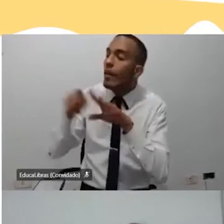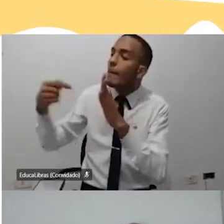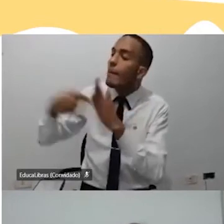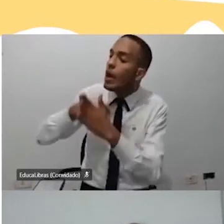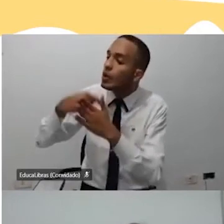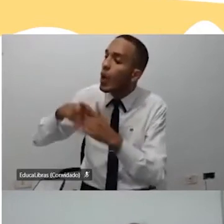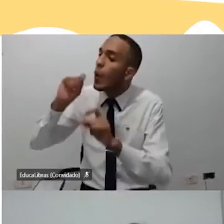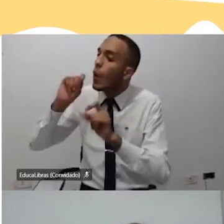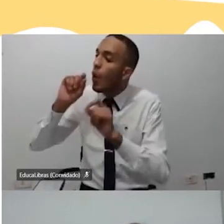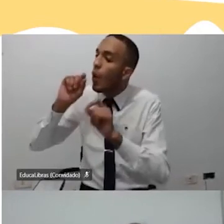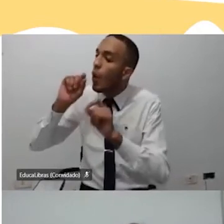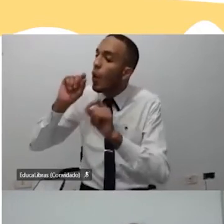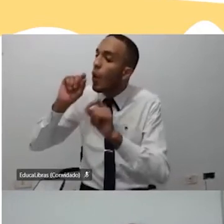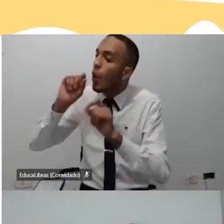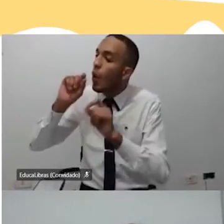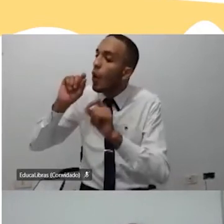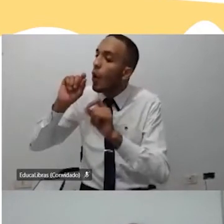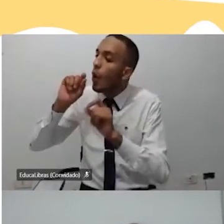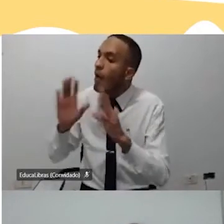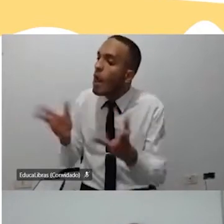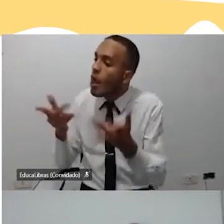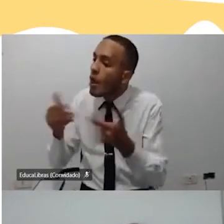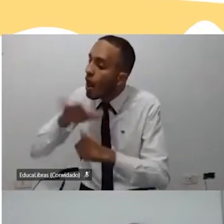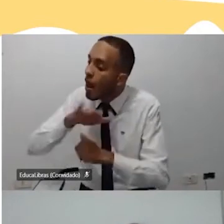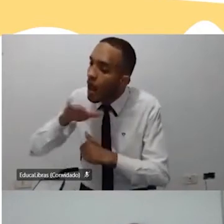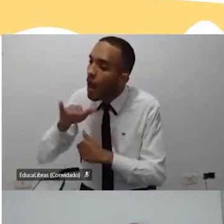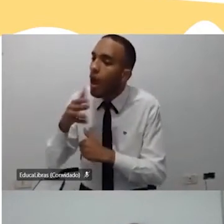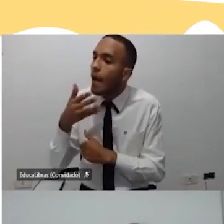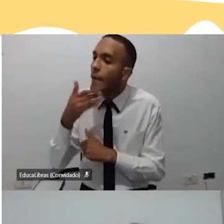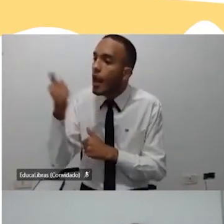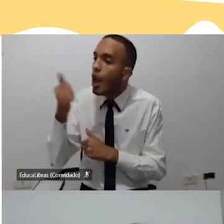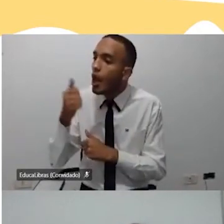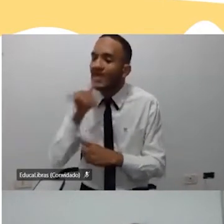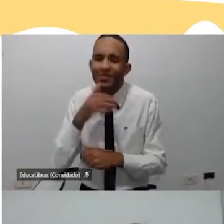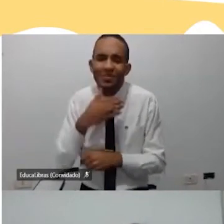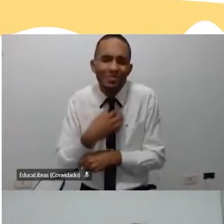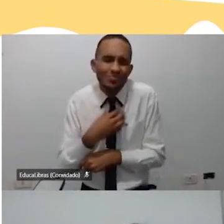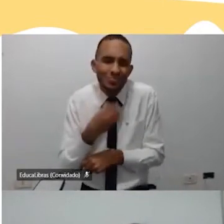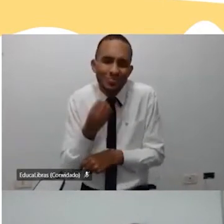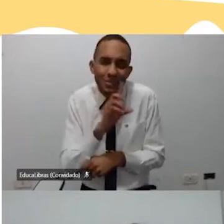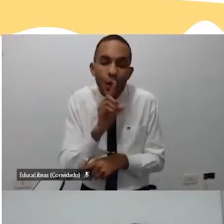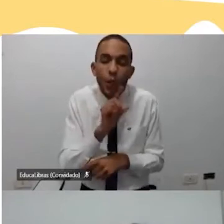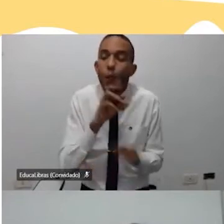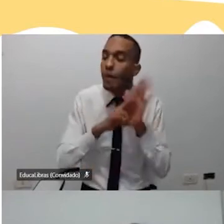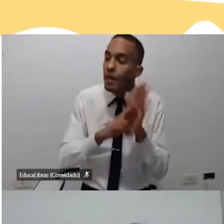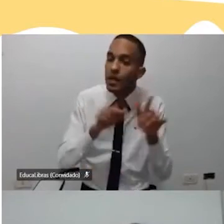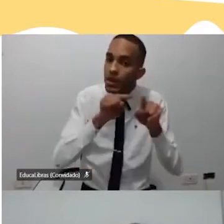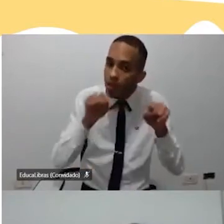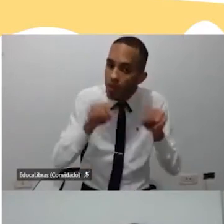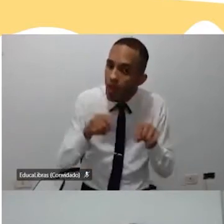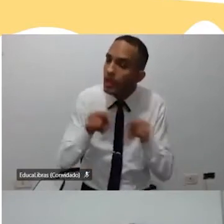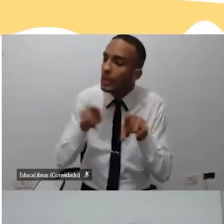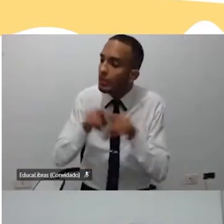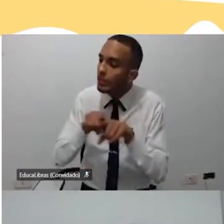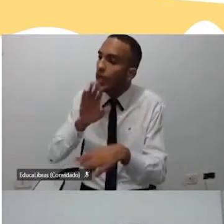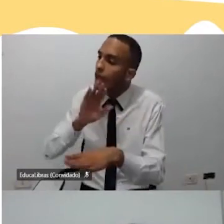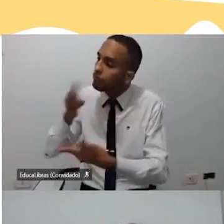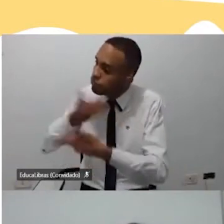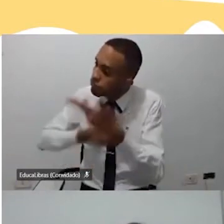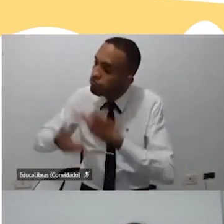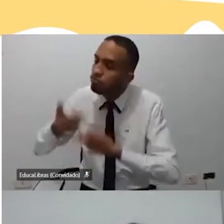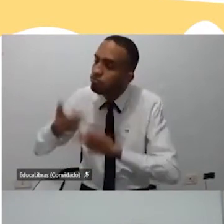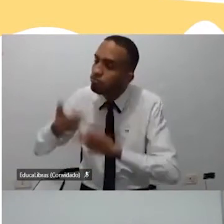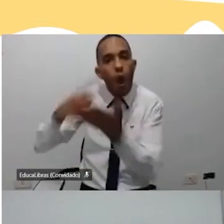pode melhorar dentro da sala de aula. Às vezes, o ambiente não está tão agradável e o representante de sala vai e seja um mediador desses conflitos,